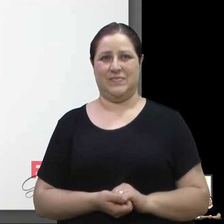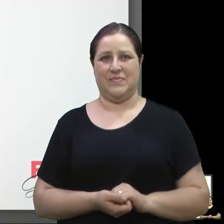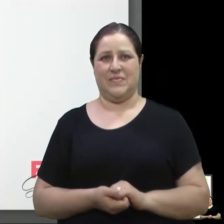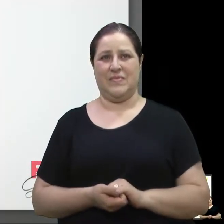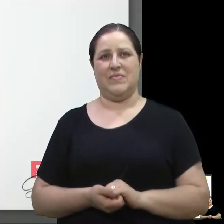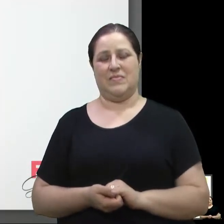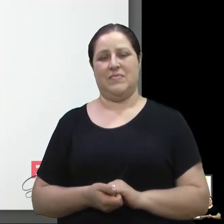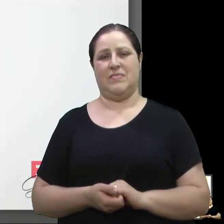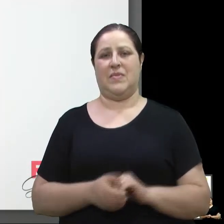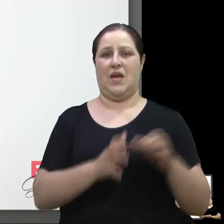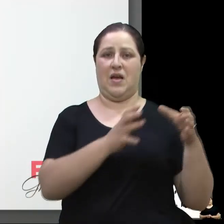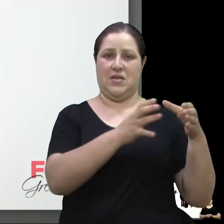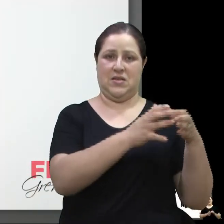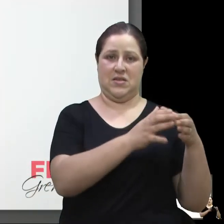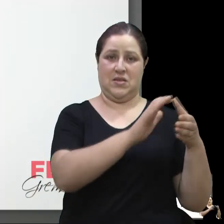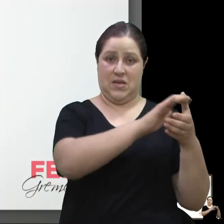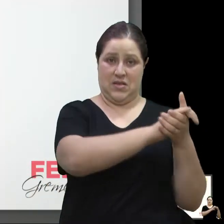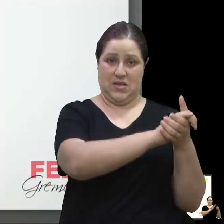casal de São Paulo,